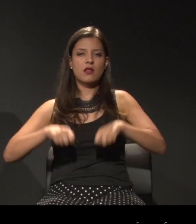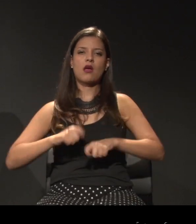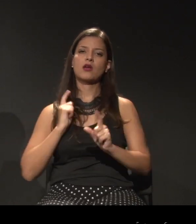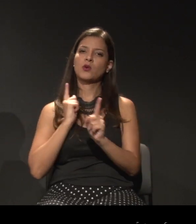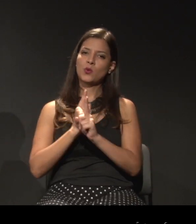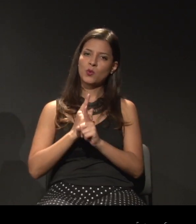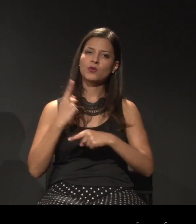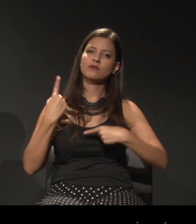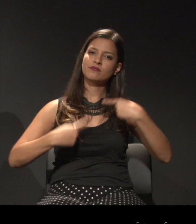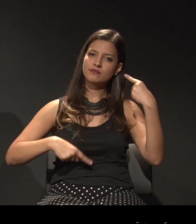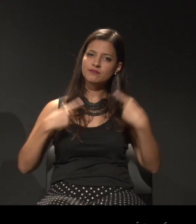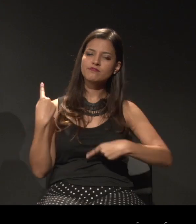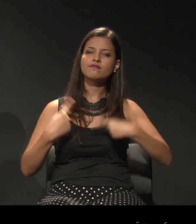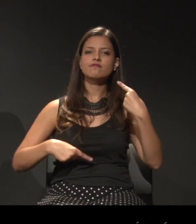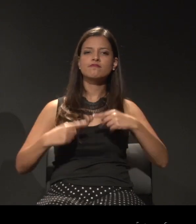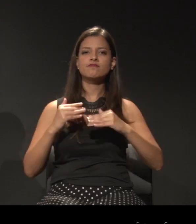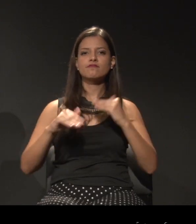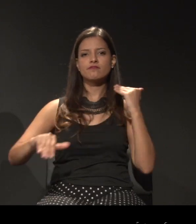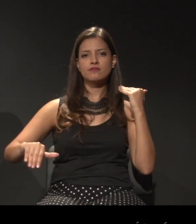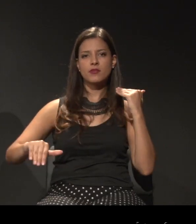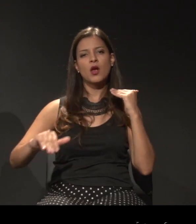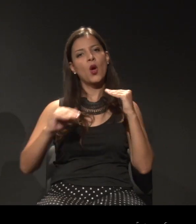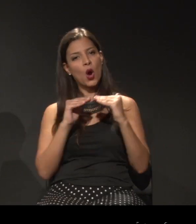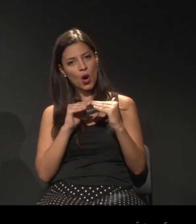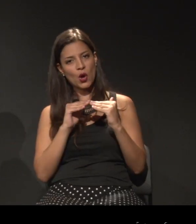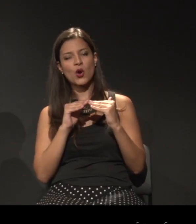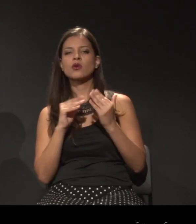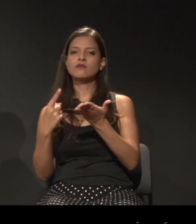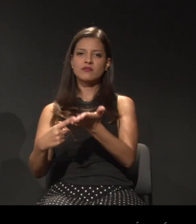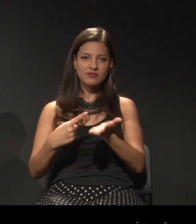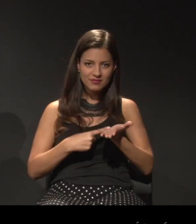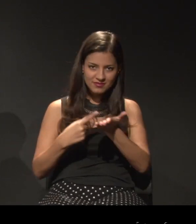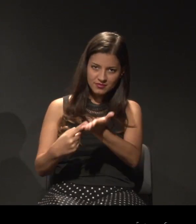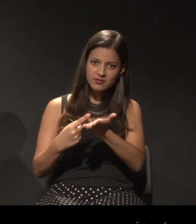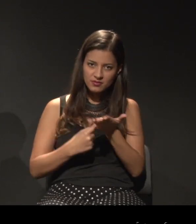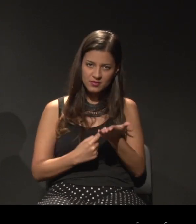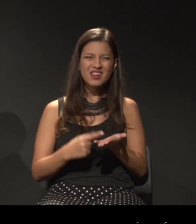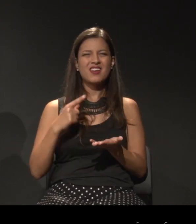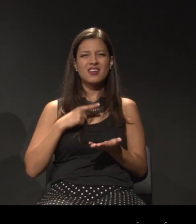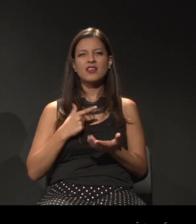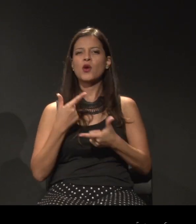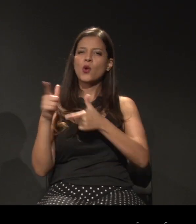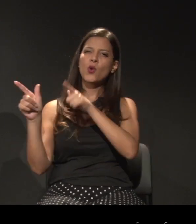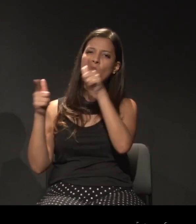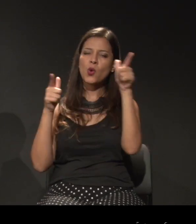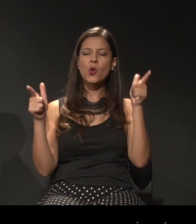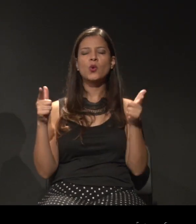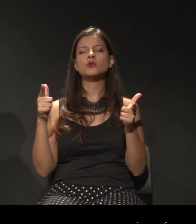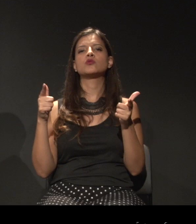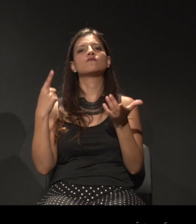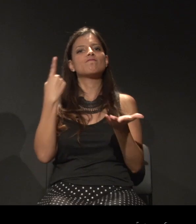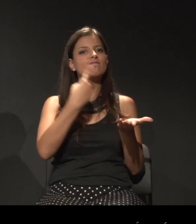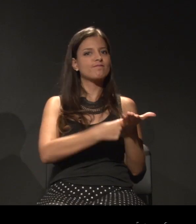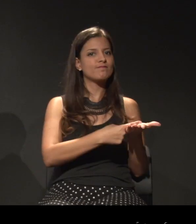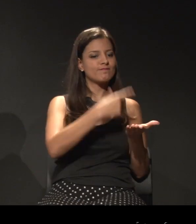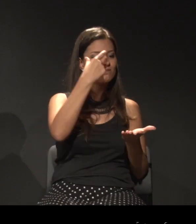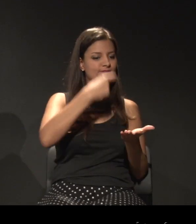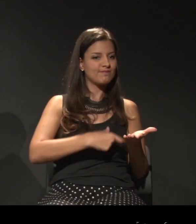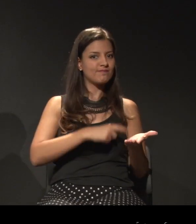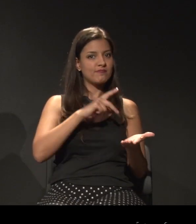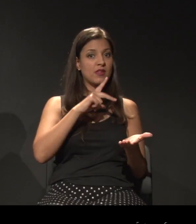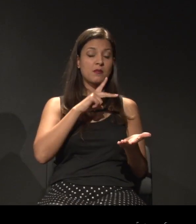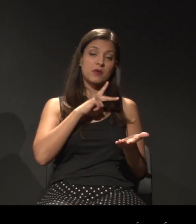debatemos, discordamos, acordamos e agimos em meio a tantas outras demandas e compromissos pessoais e profissionais.